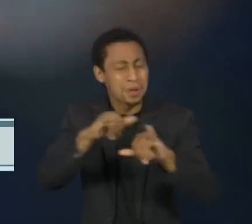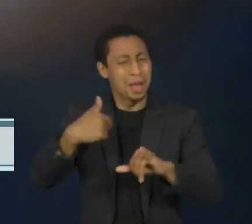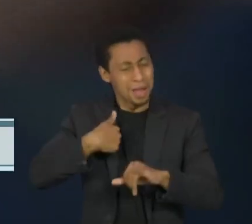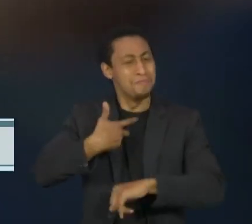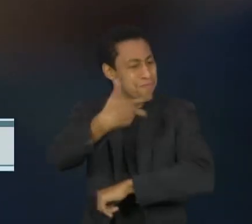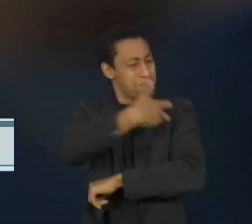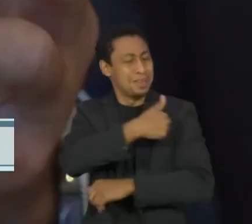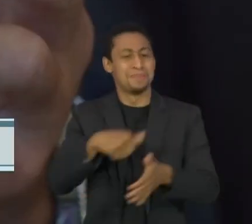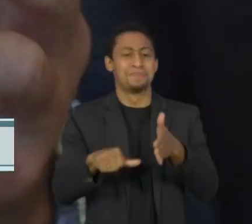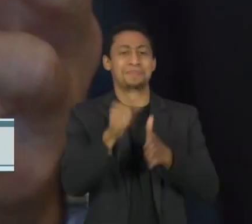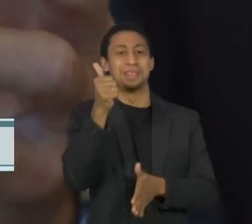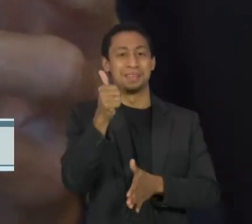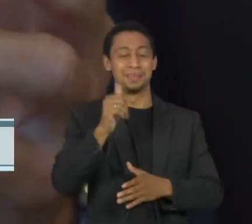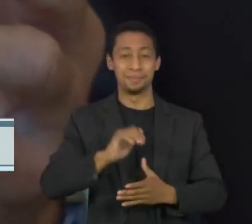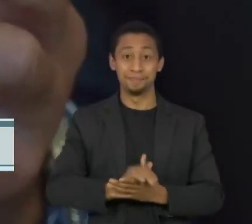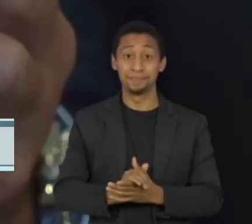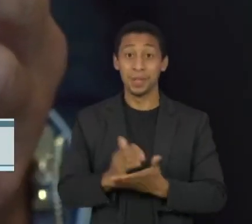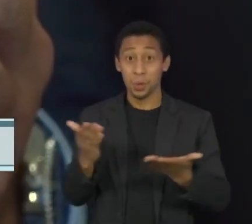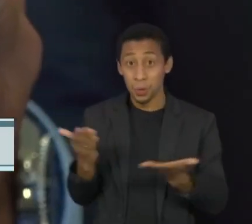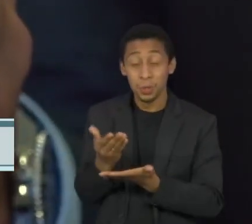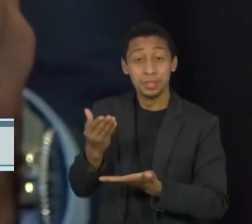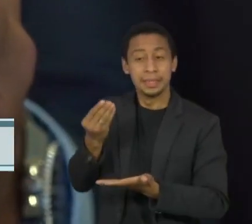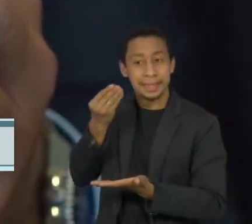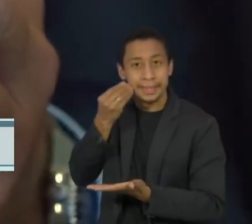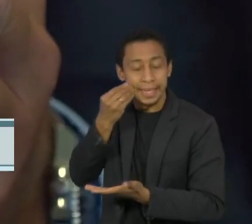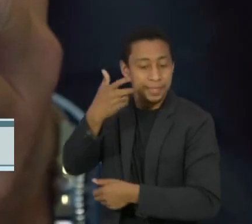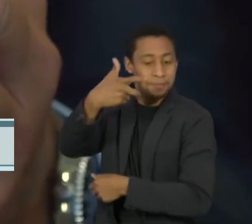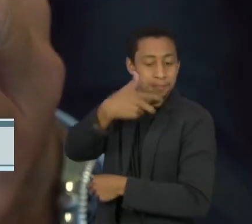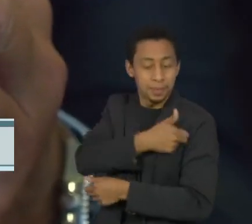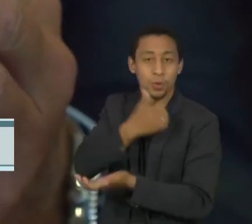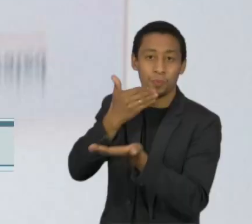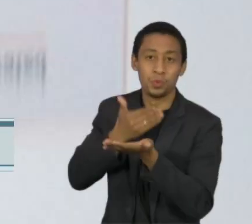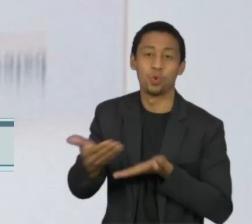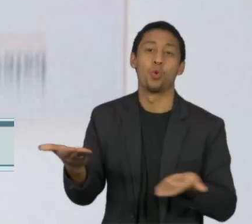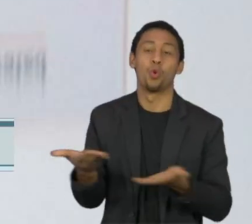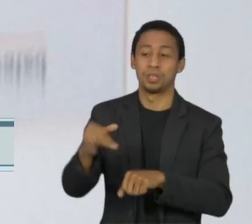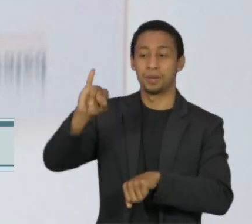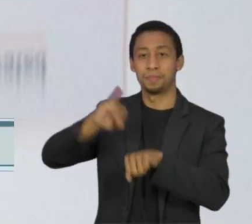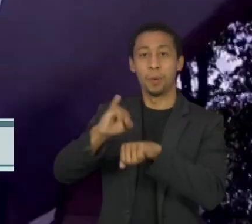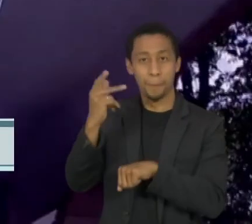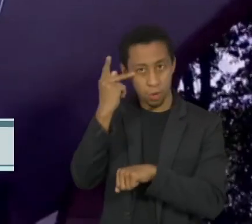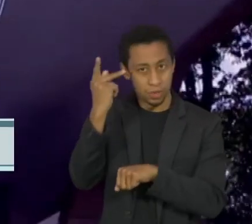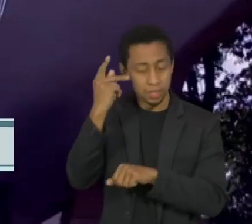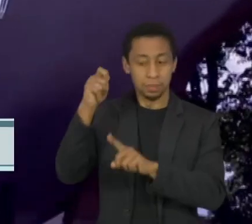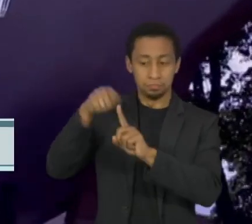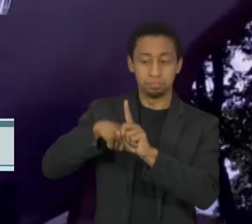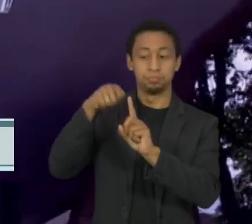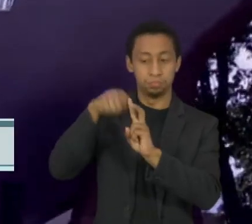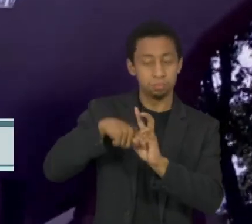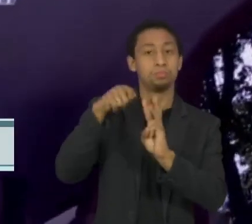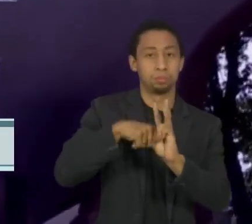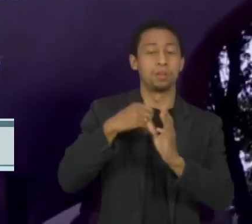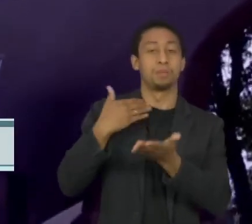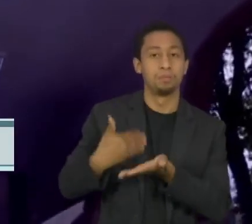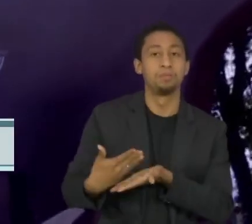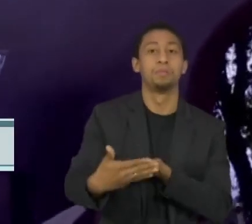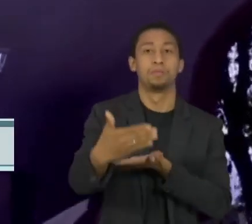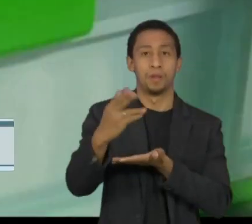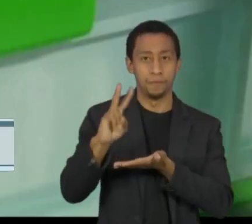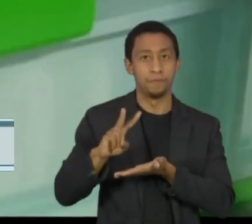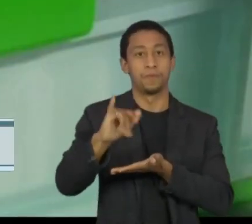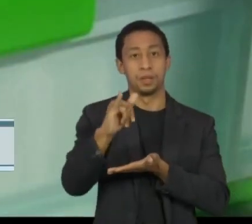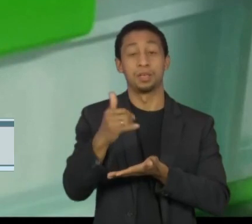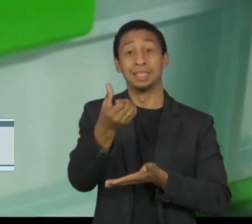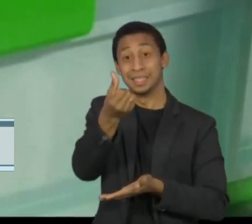Os testes começaram hoje na capital paulista e vão durar três meses. No estado de São Paulo, a vacina será aplicada em 6